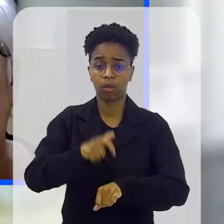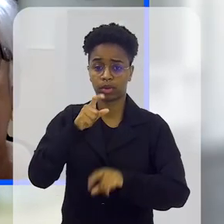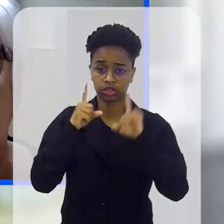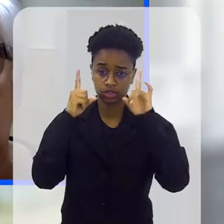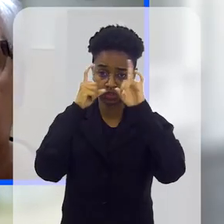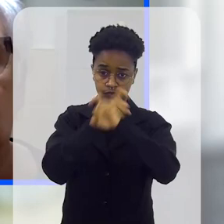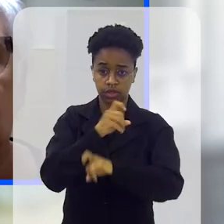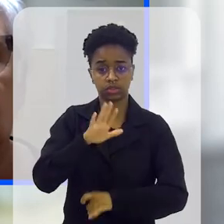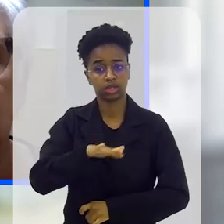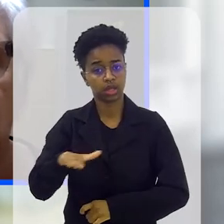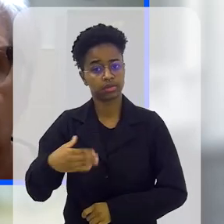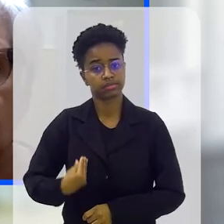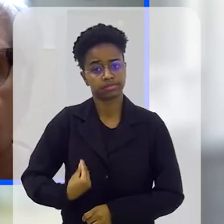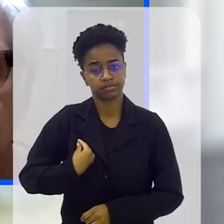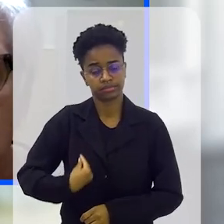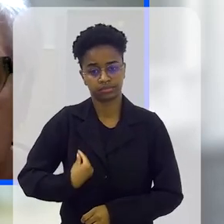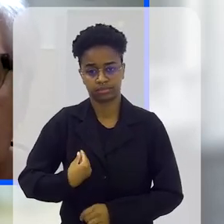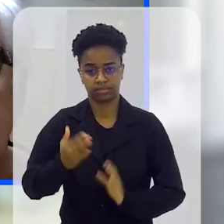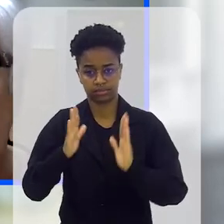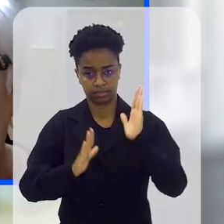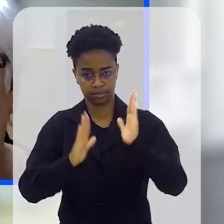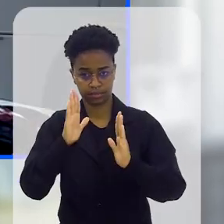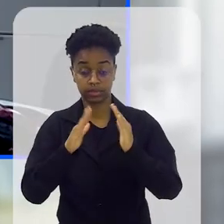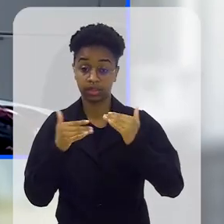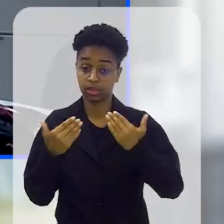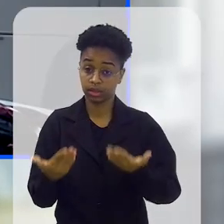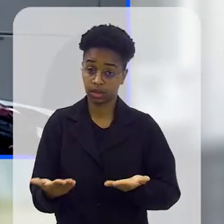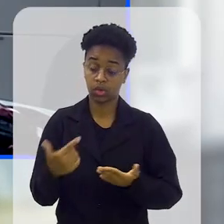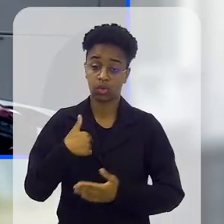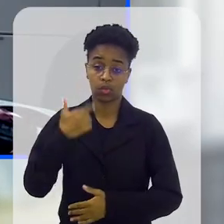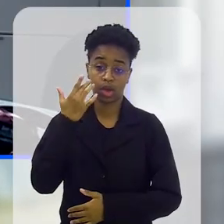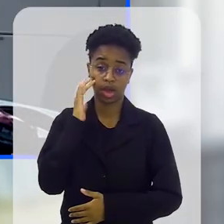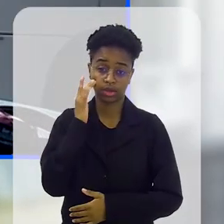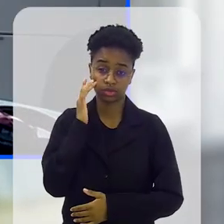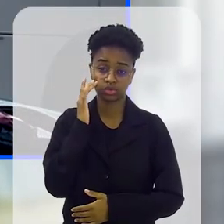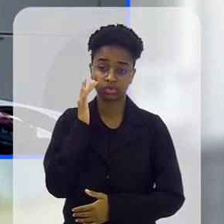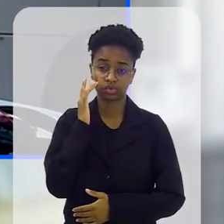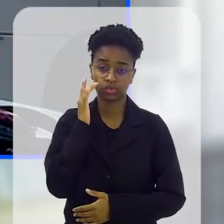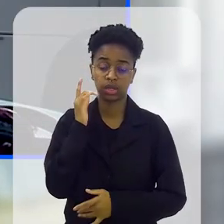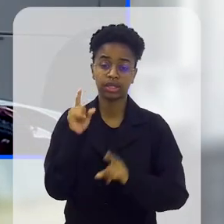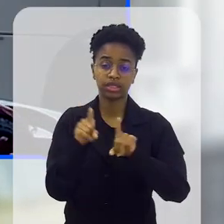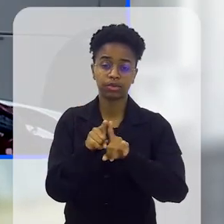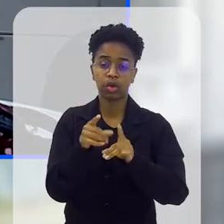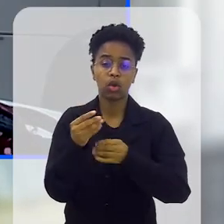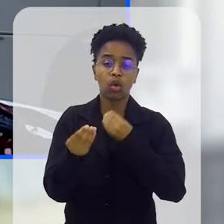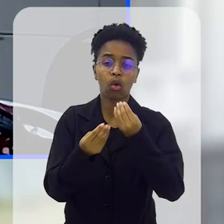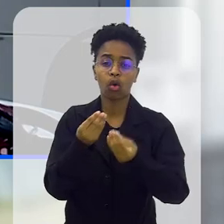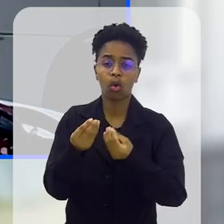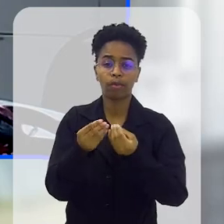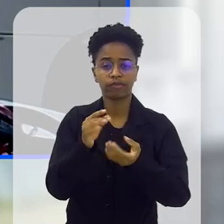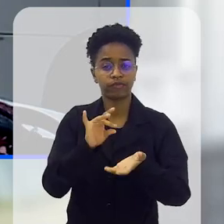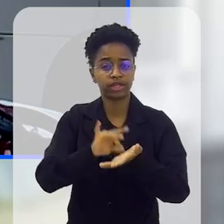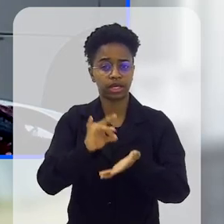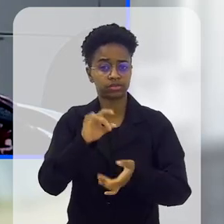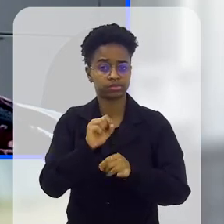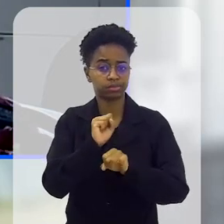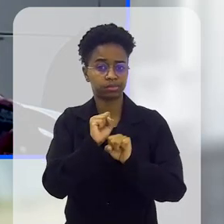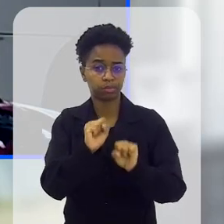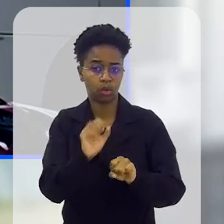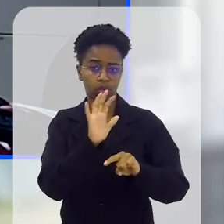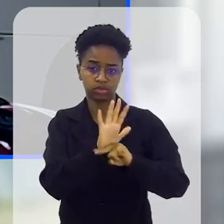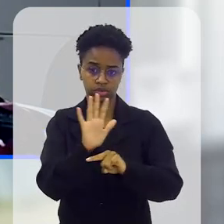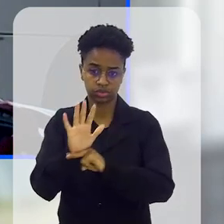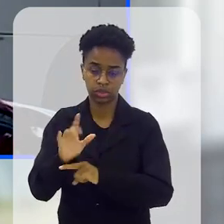momento difícil em que essas crianças passam nesse momento. então acho que e de que forma eles podem